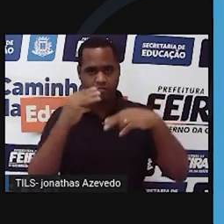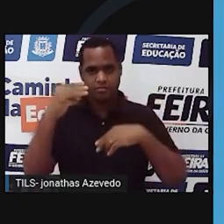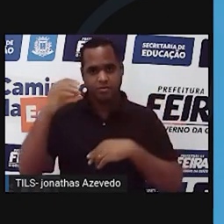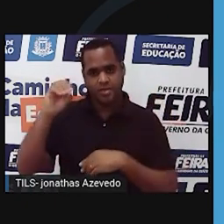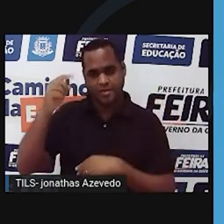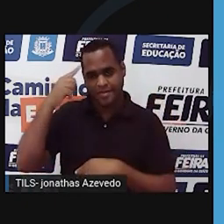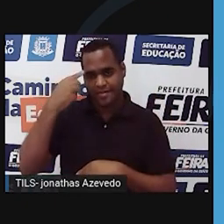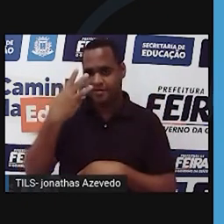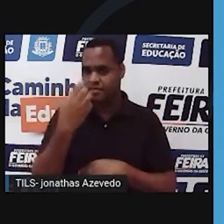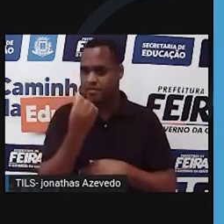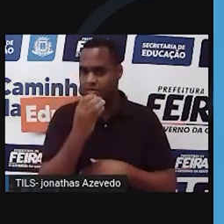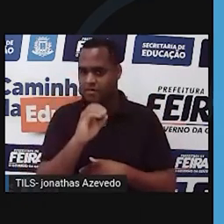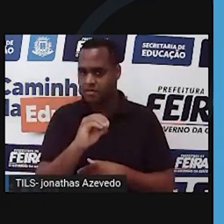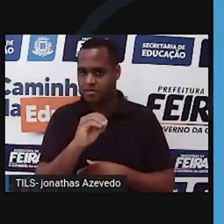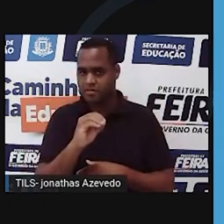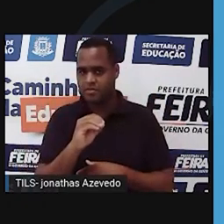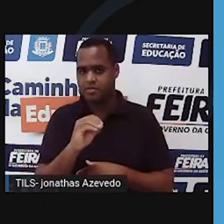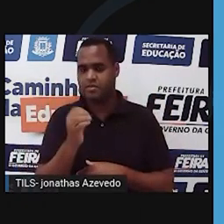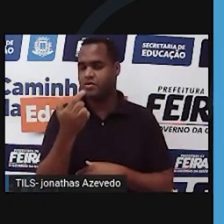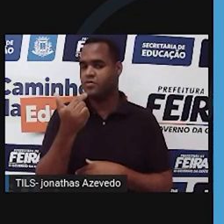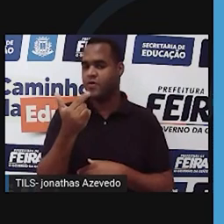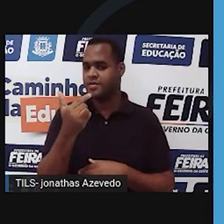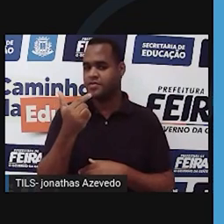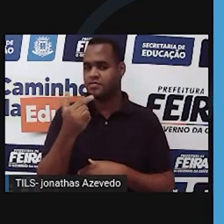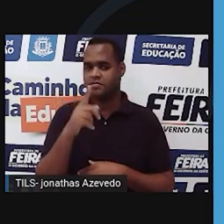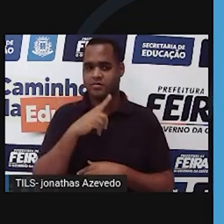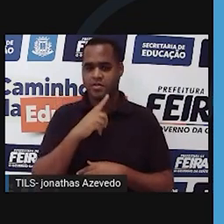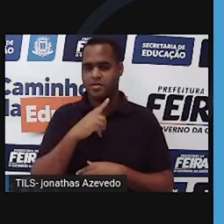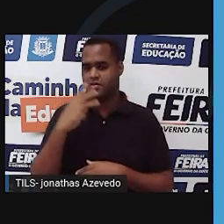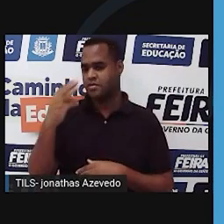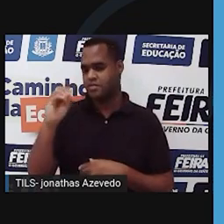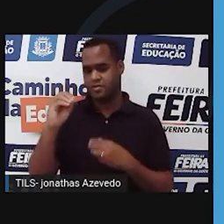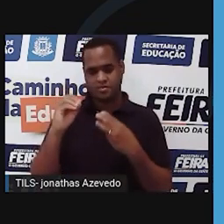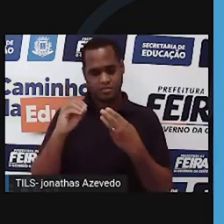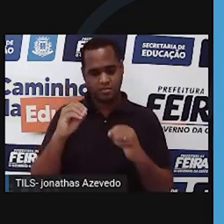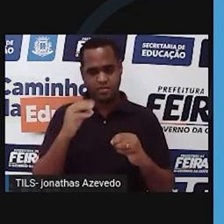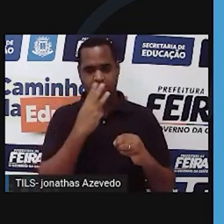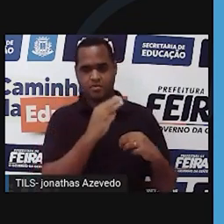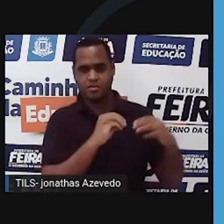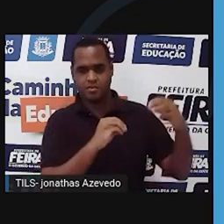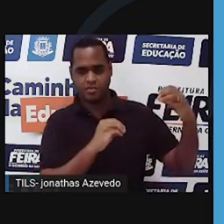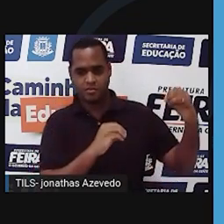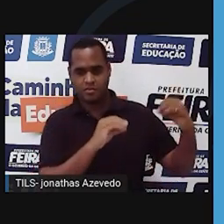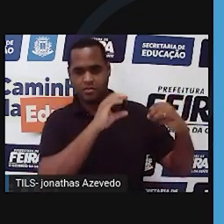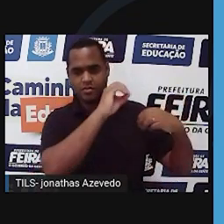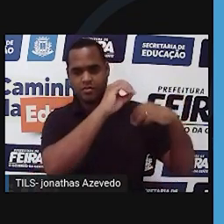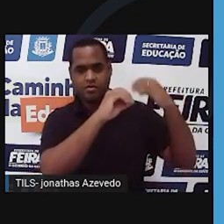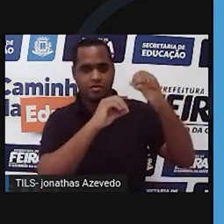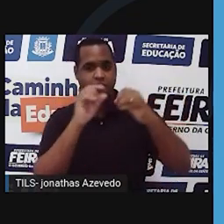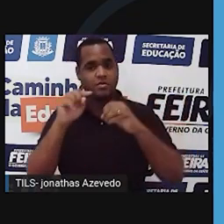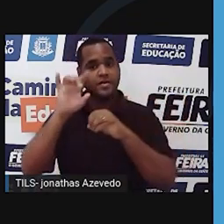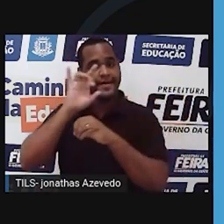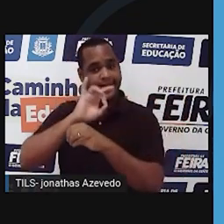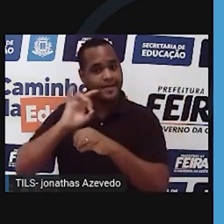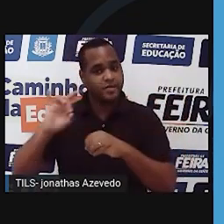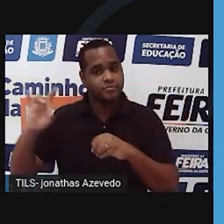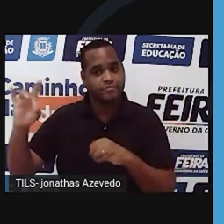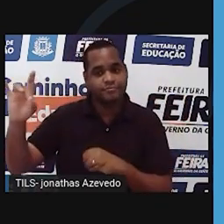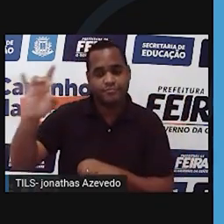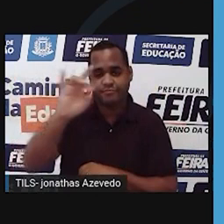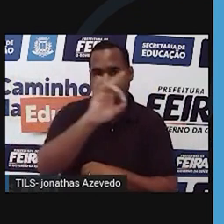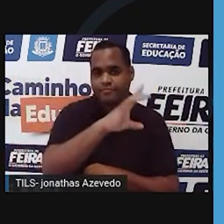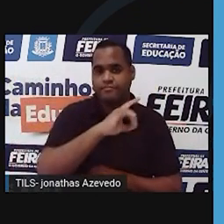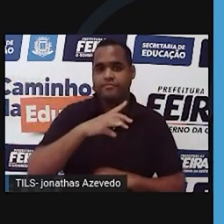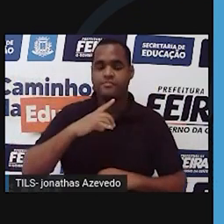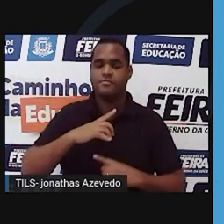graus foram divididos em 12 partes de 30 graus, nas quais cada uma dessas partes correspondia a